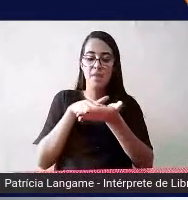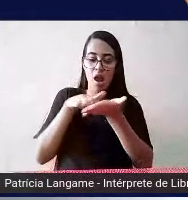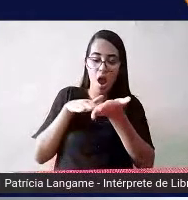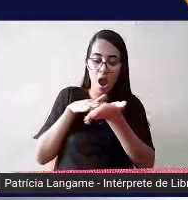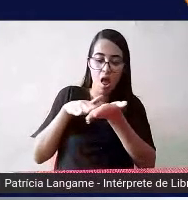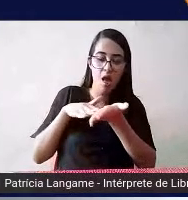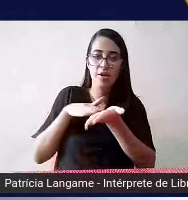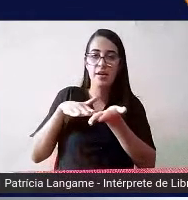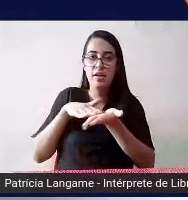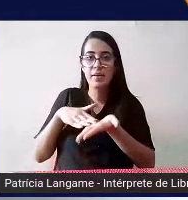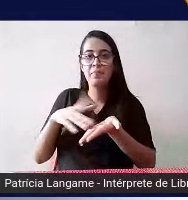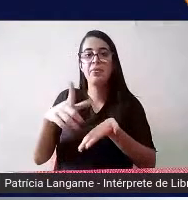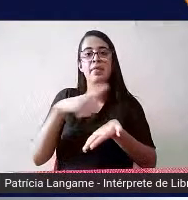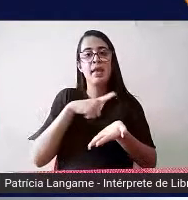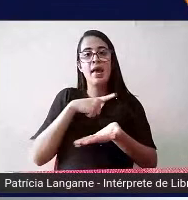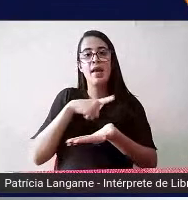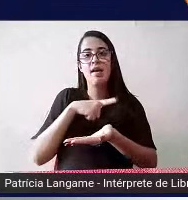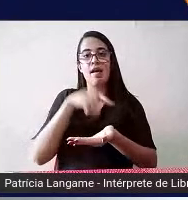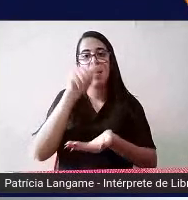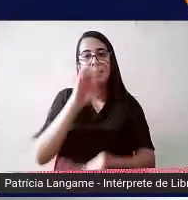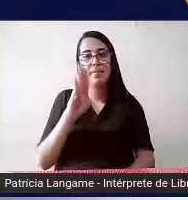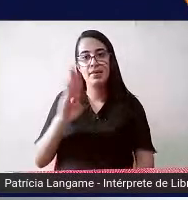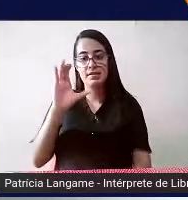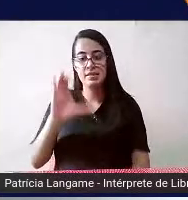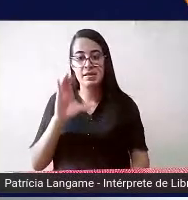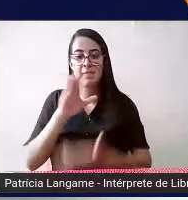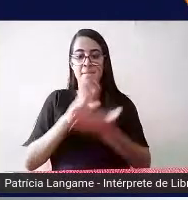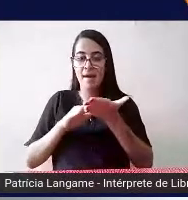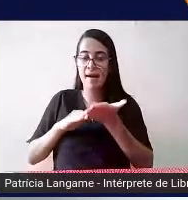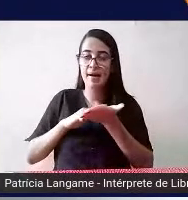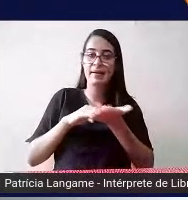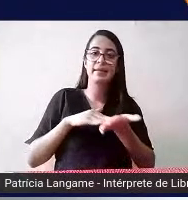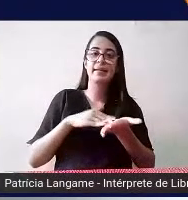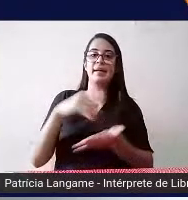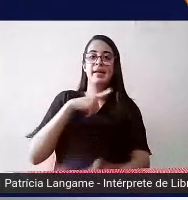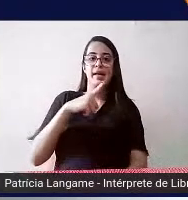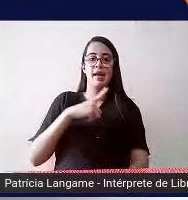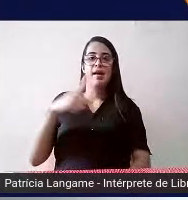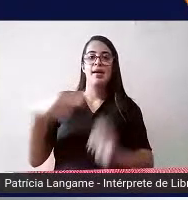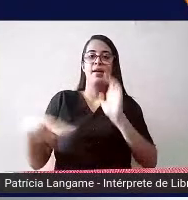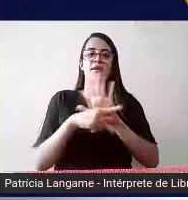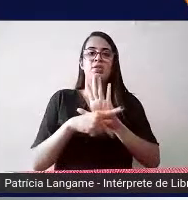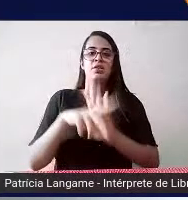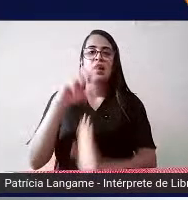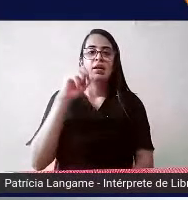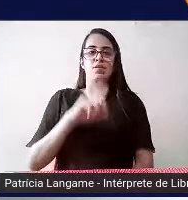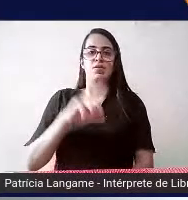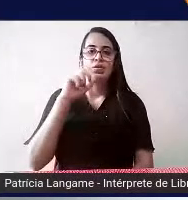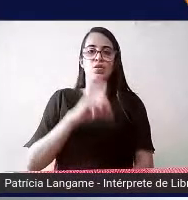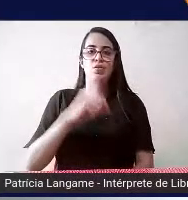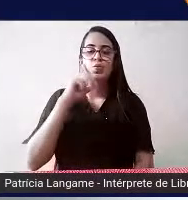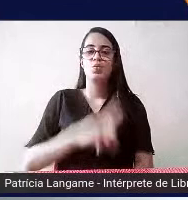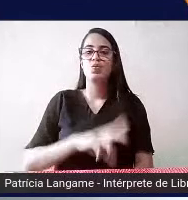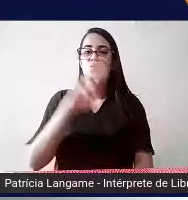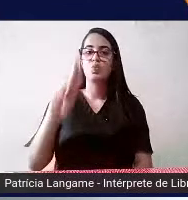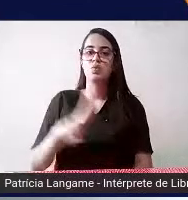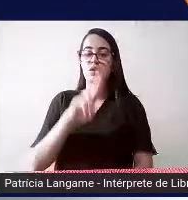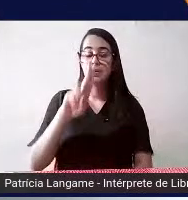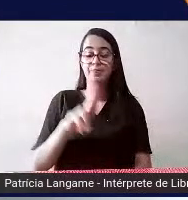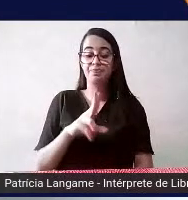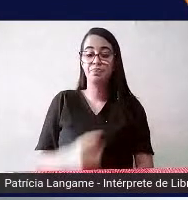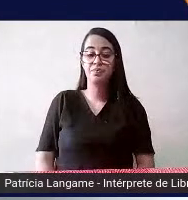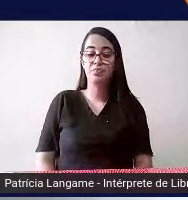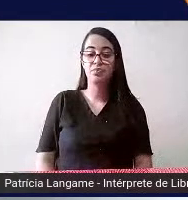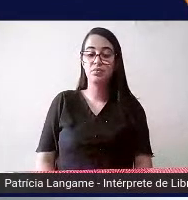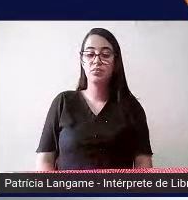do alfabeto Braille porém essa é uma linha Braille americana e lá eles usam um Braille de oito pontos que é